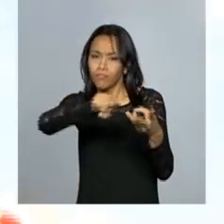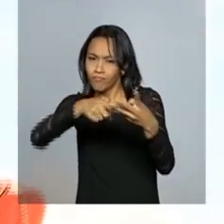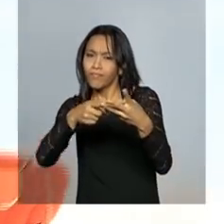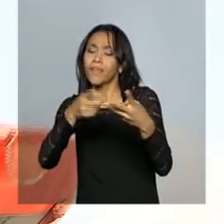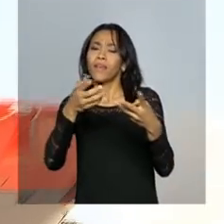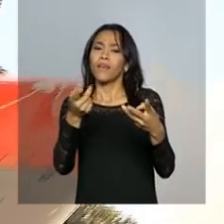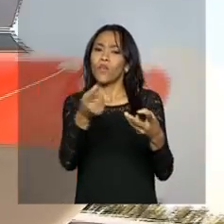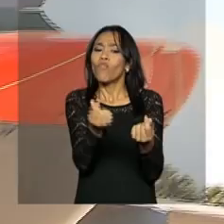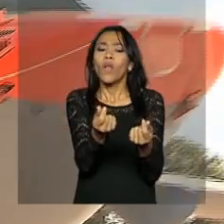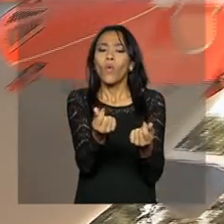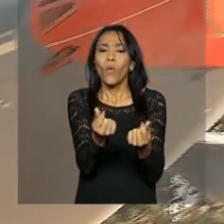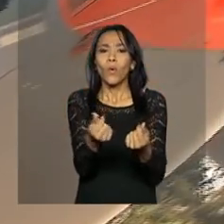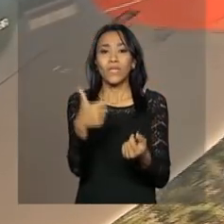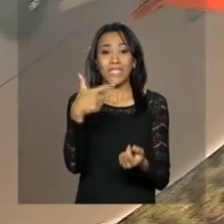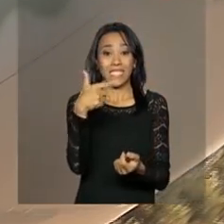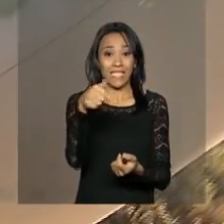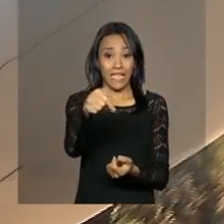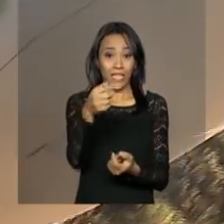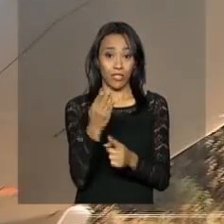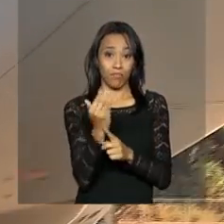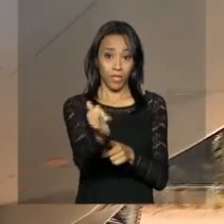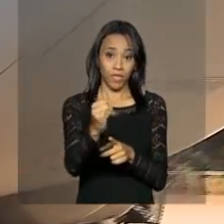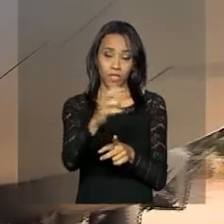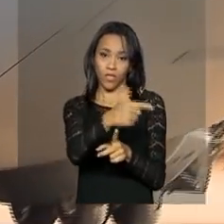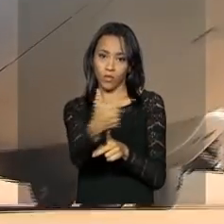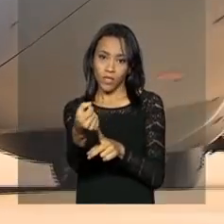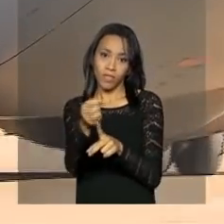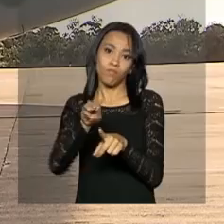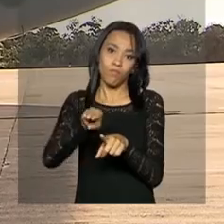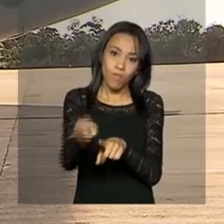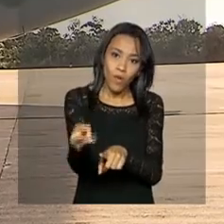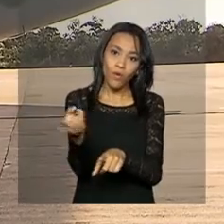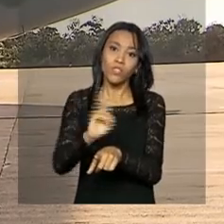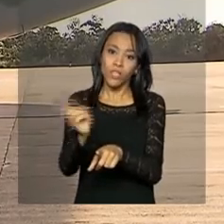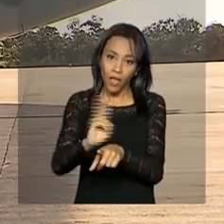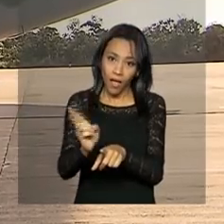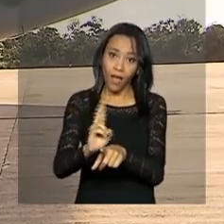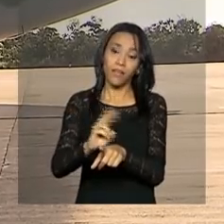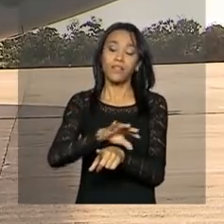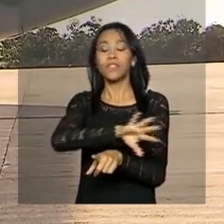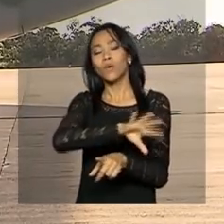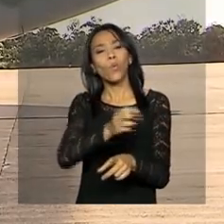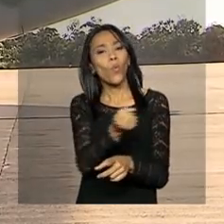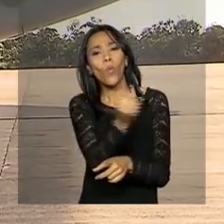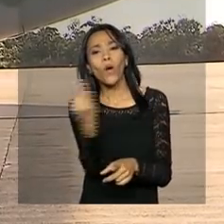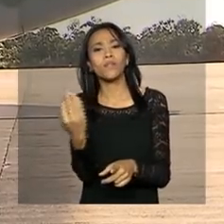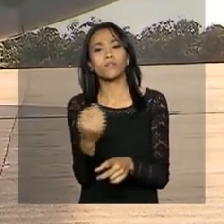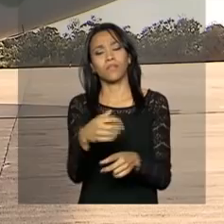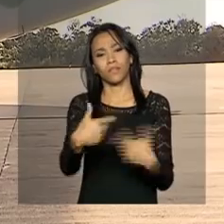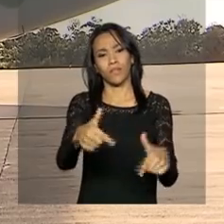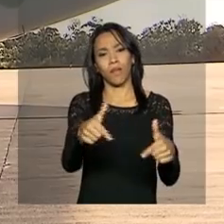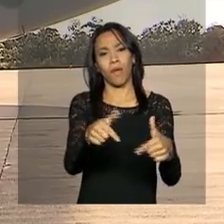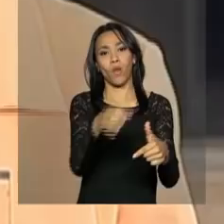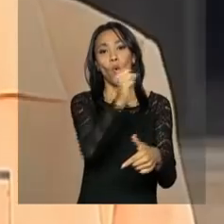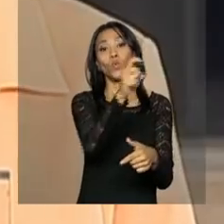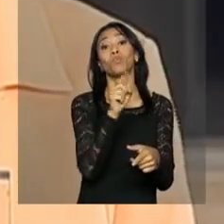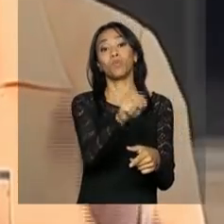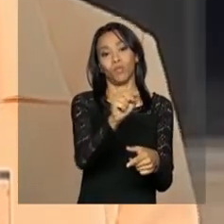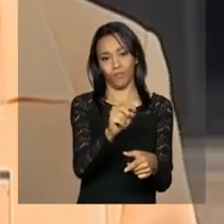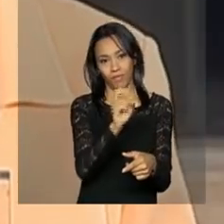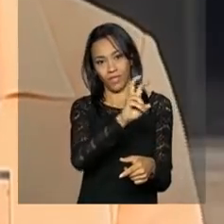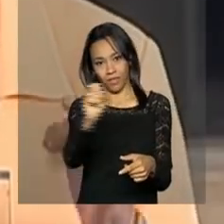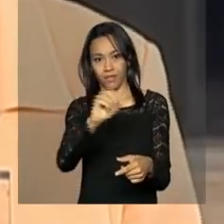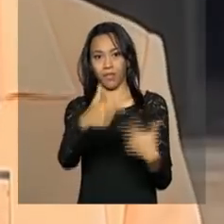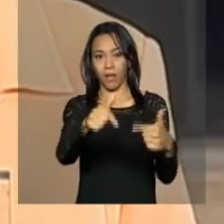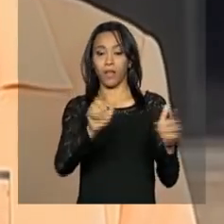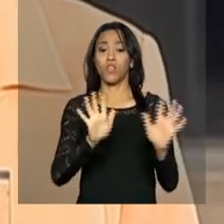aeronaves no valor de R 7,2 bilhões, gerando 8.500 empregos na fase de desenvolvimento. Ao final